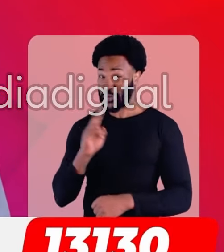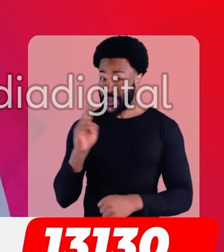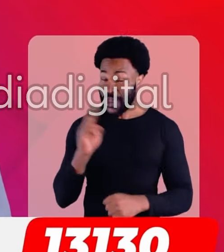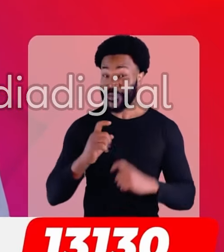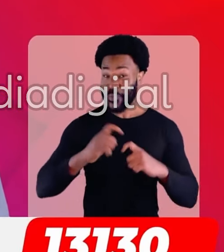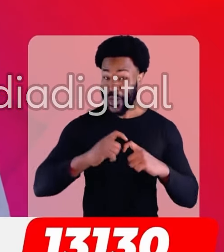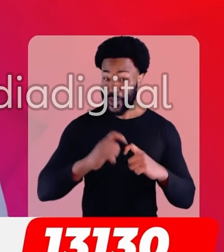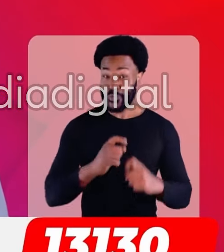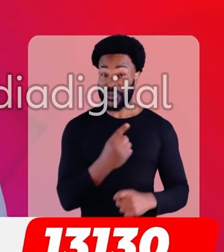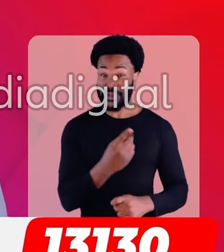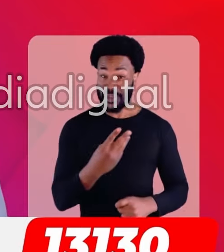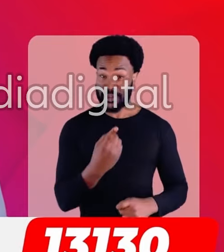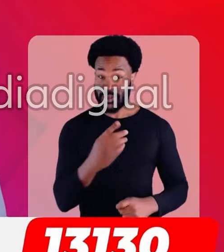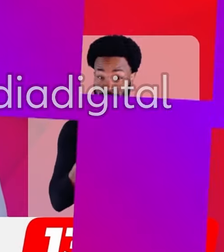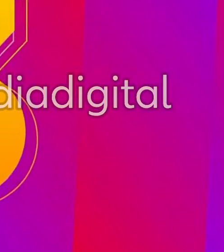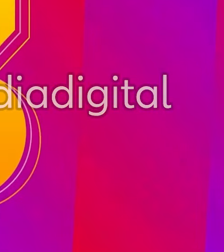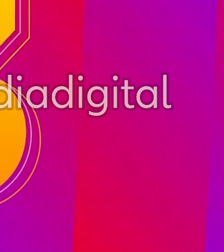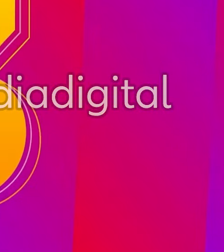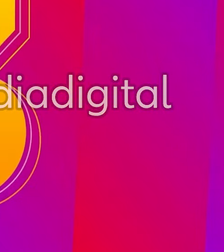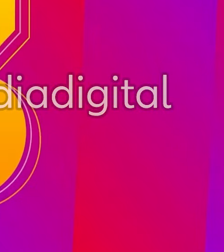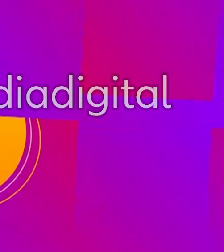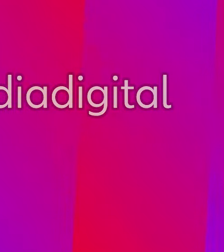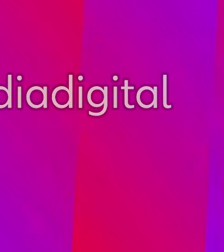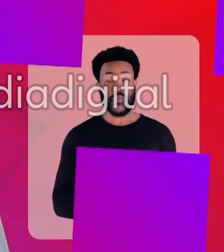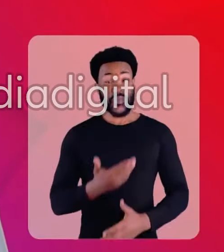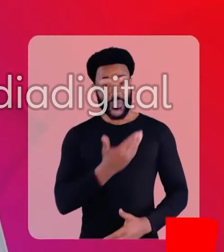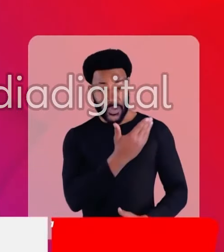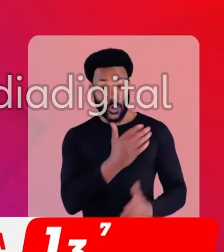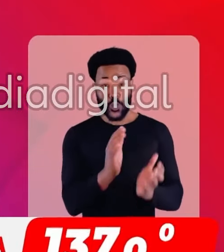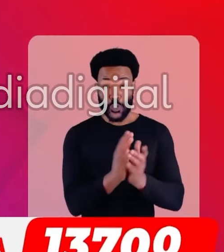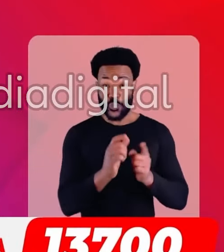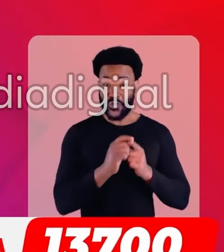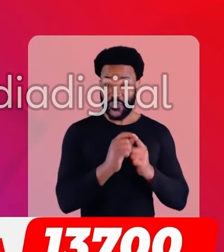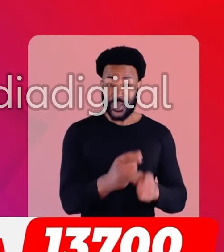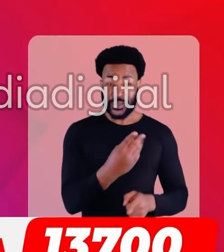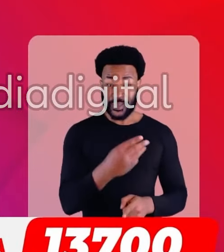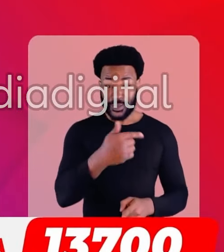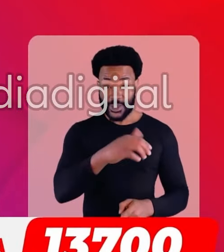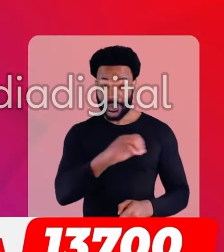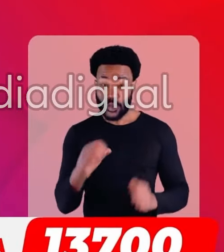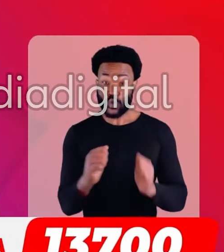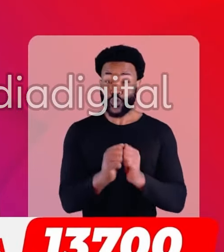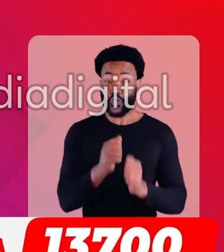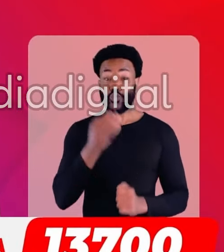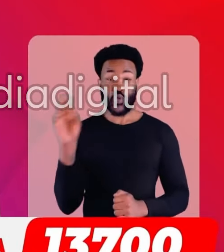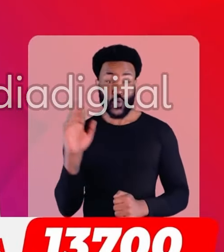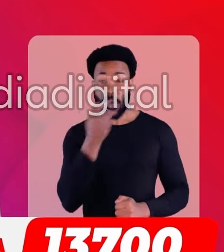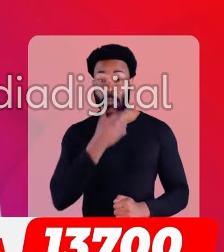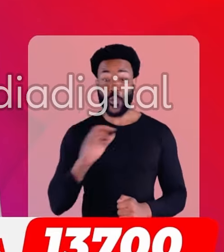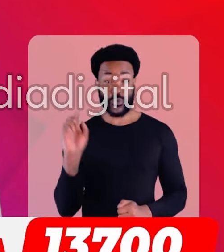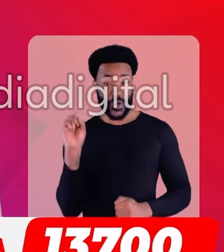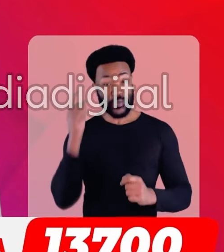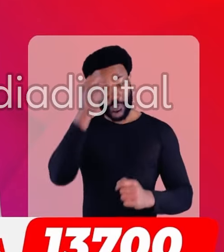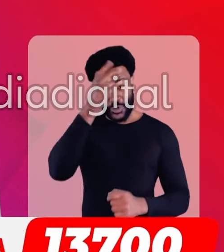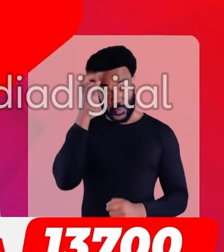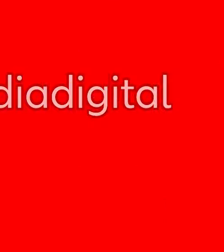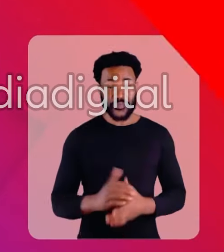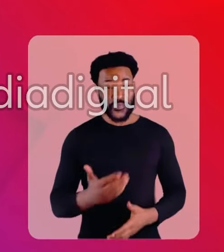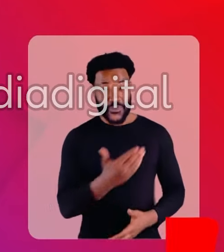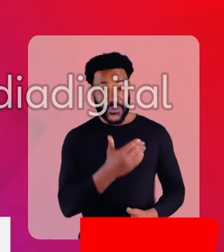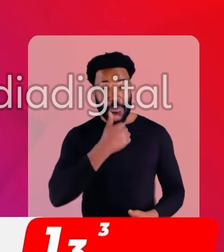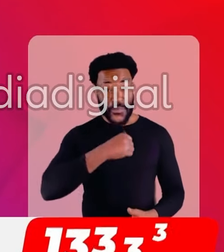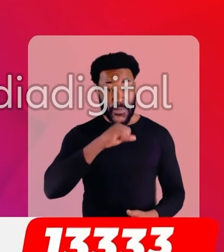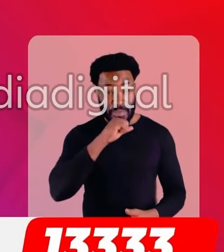pressa. Doutor Adriano, 1330. 13! Geraldo da bancada periférica, 13700, com Lula, Boulos e Marta na Prefeitura.